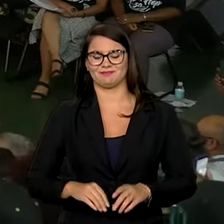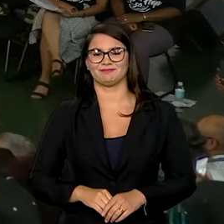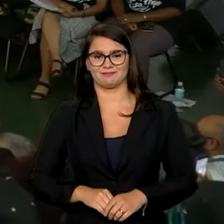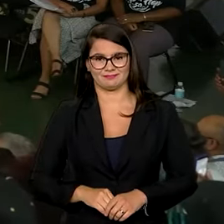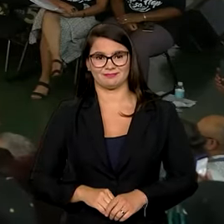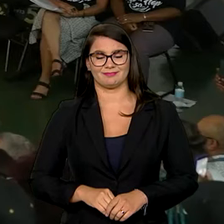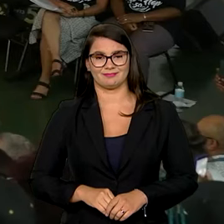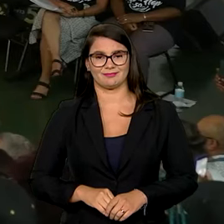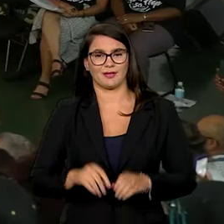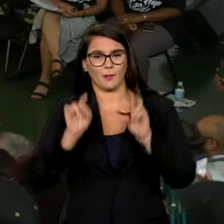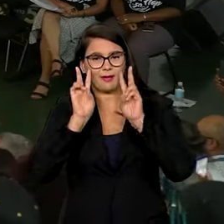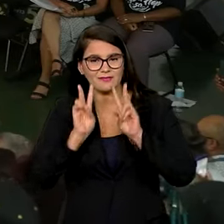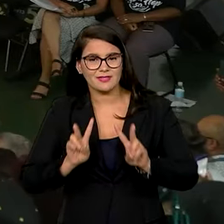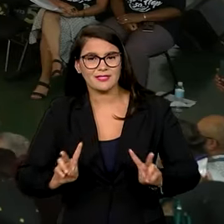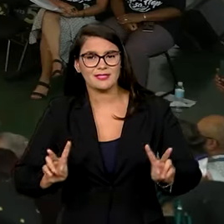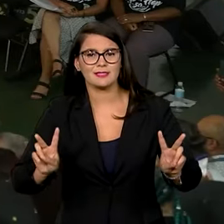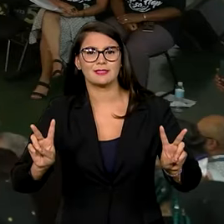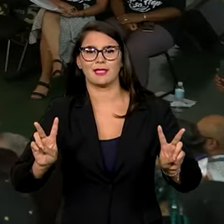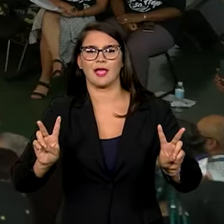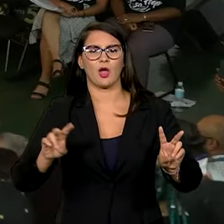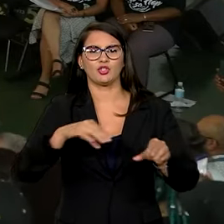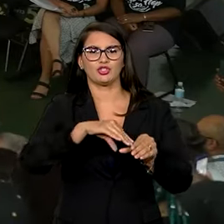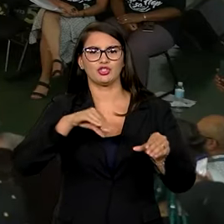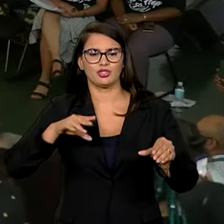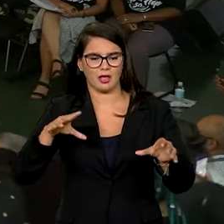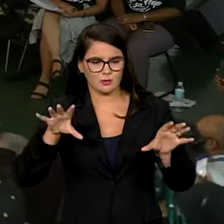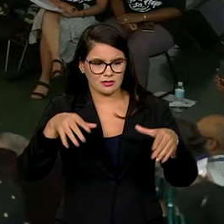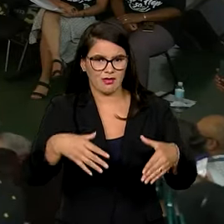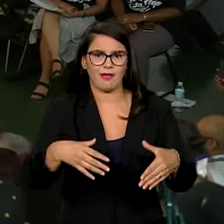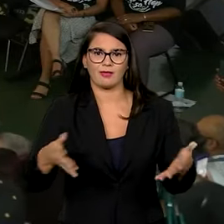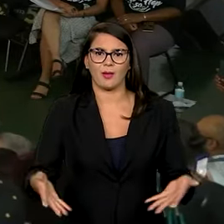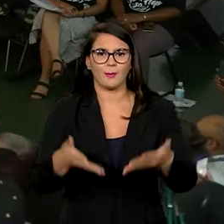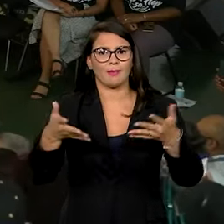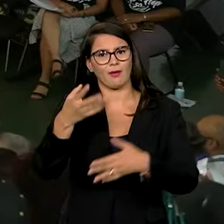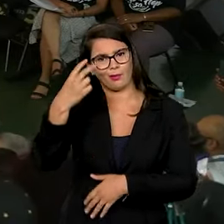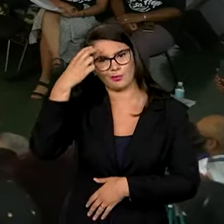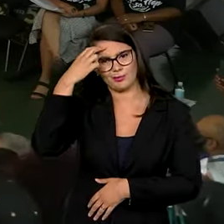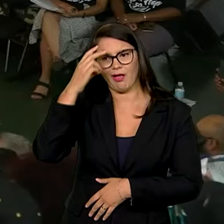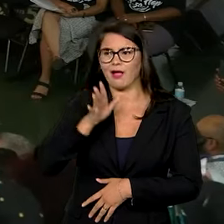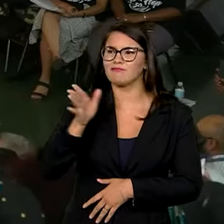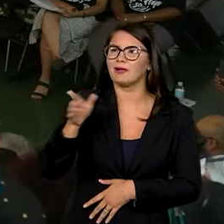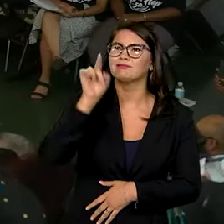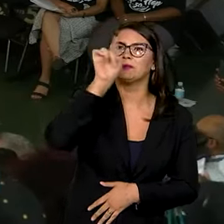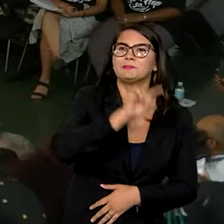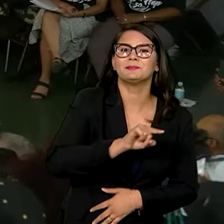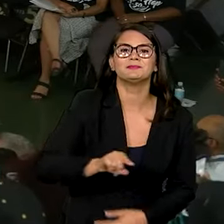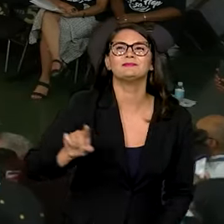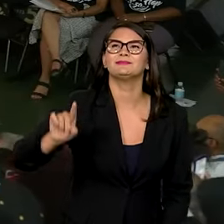visão de descentralização do fomento cultural, de chegar em todos os lugares,